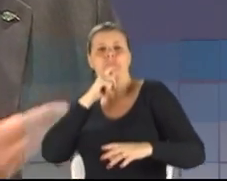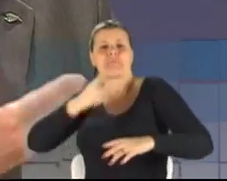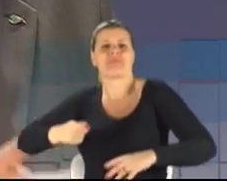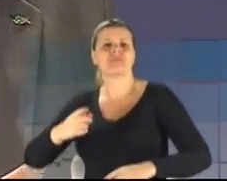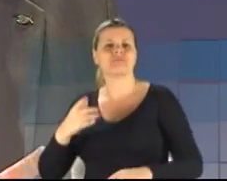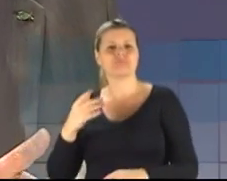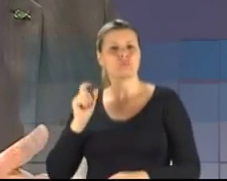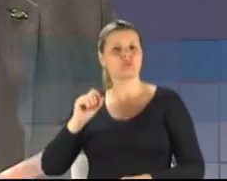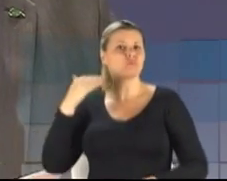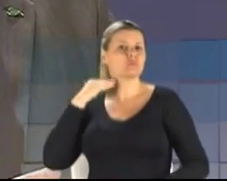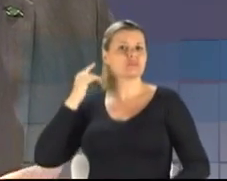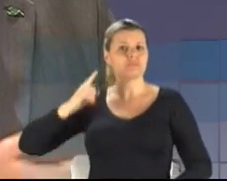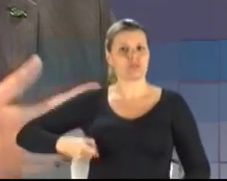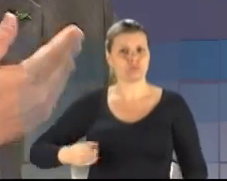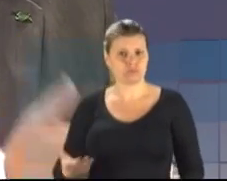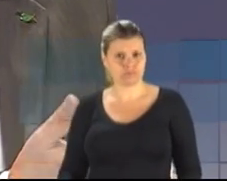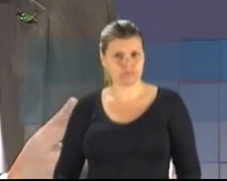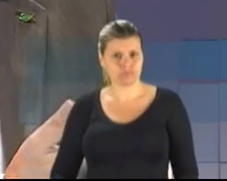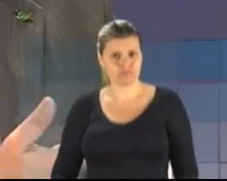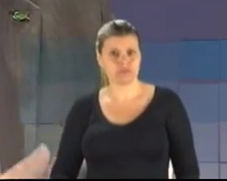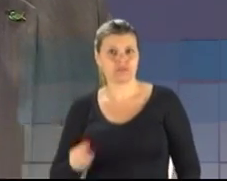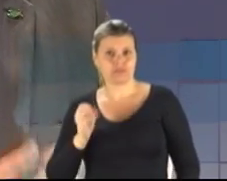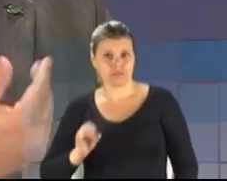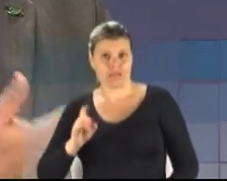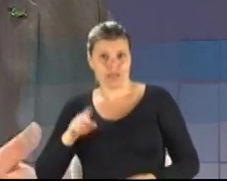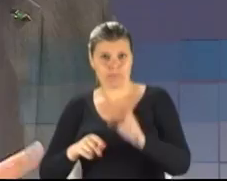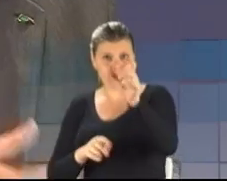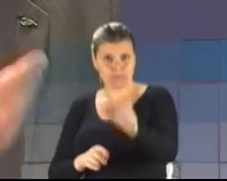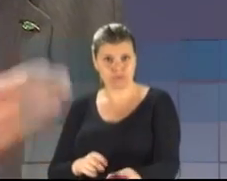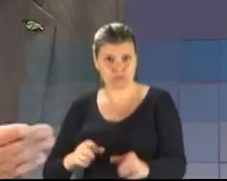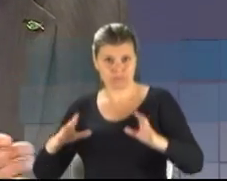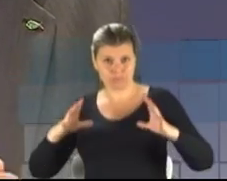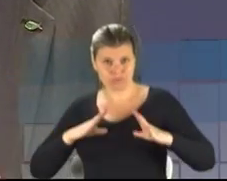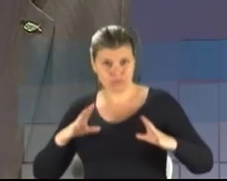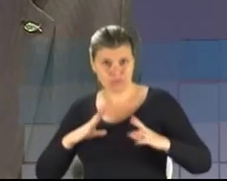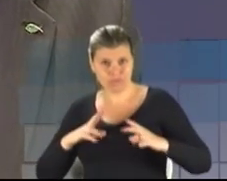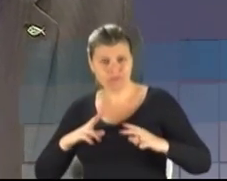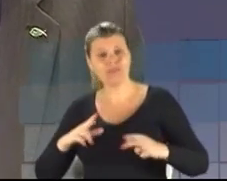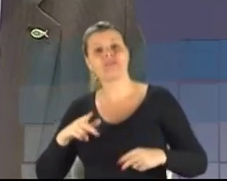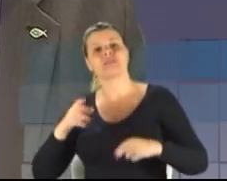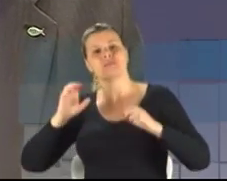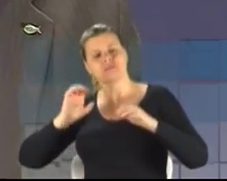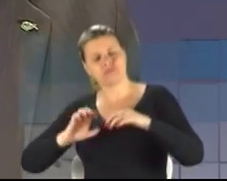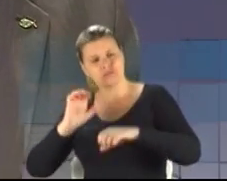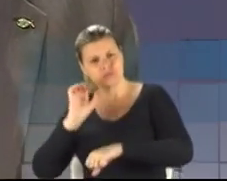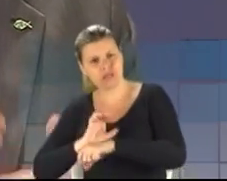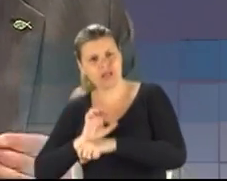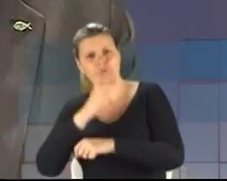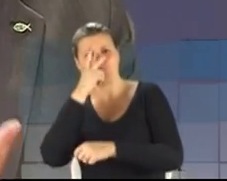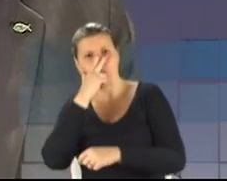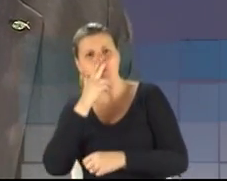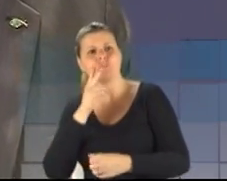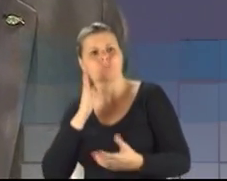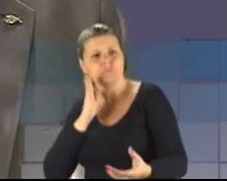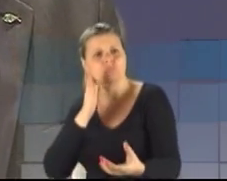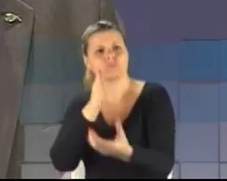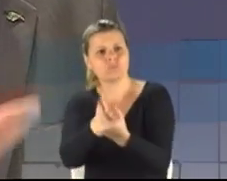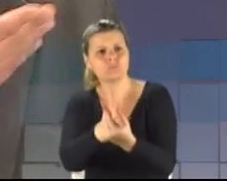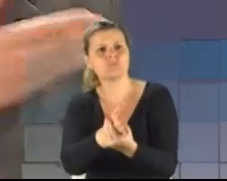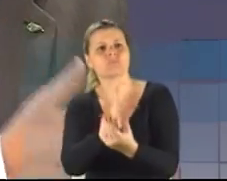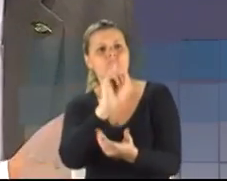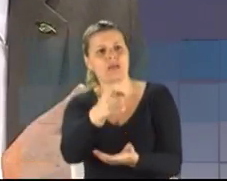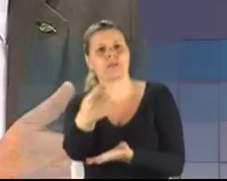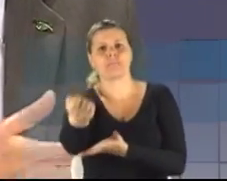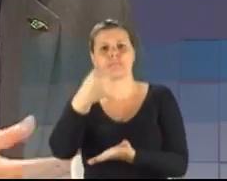Se é um particular, o Estado executa, se o Estado é credor, ele executa, penhora os bens do credor e vai exigir o pagamento.